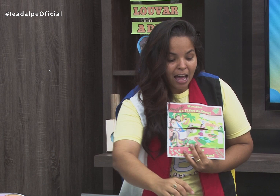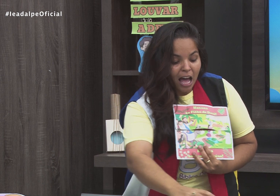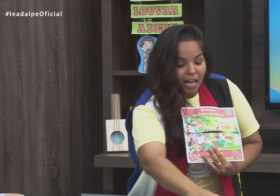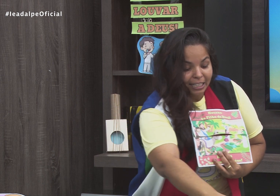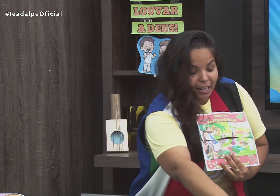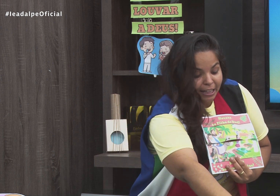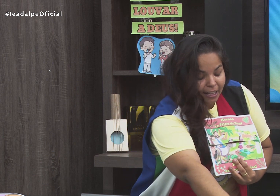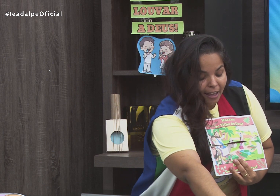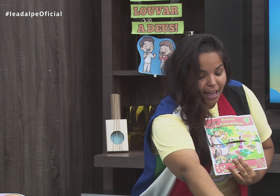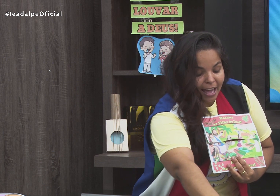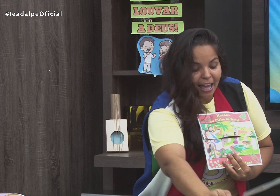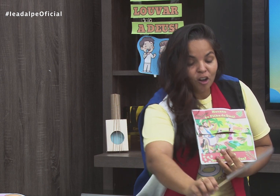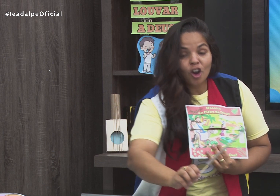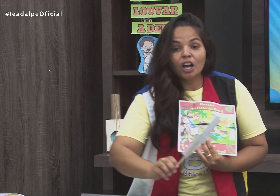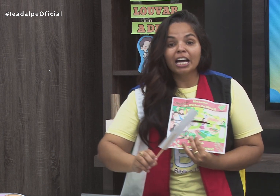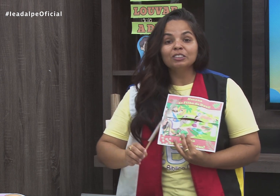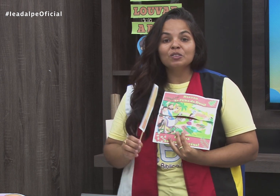olha,